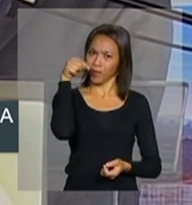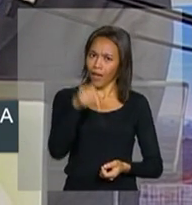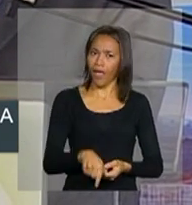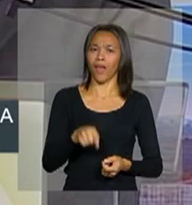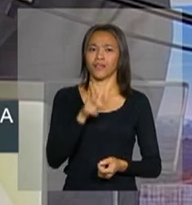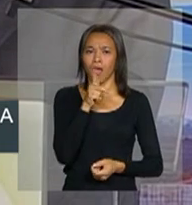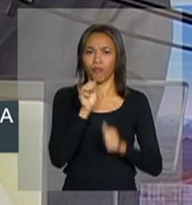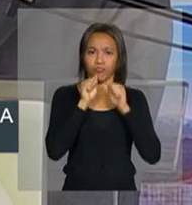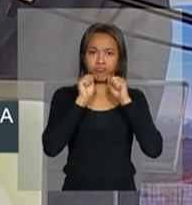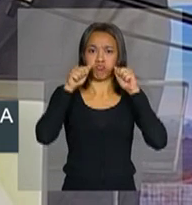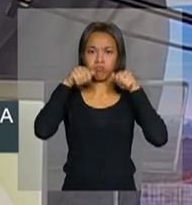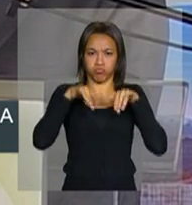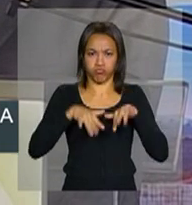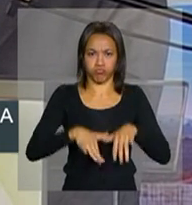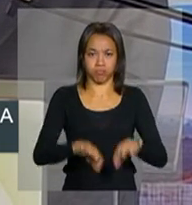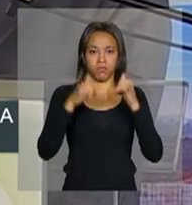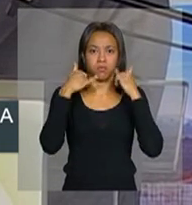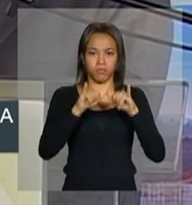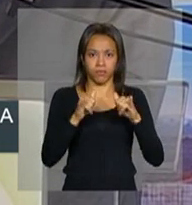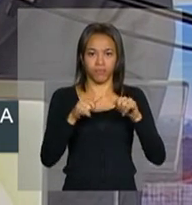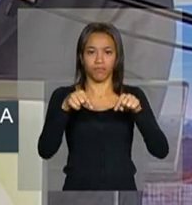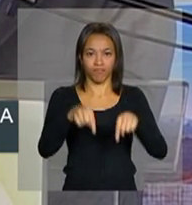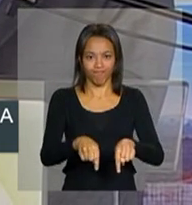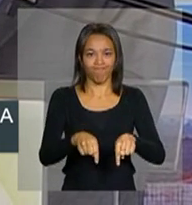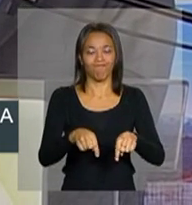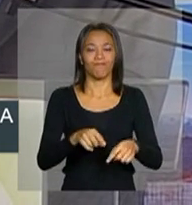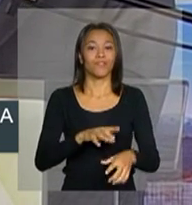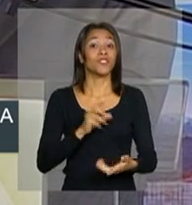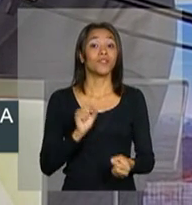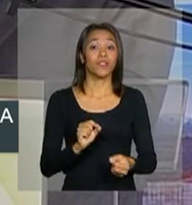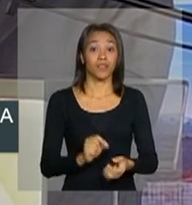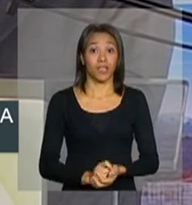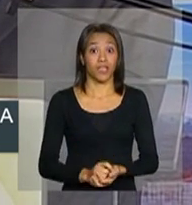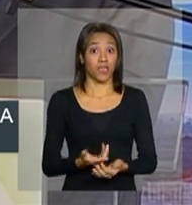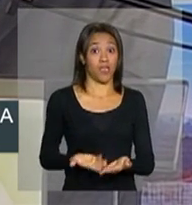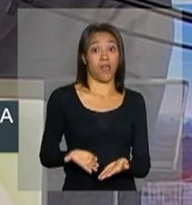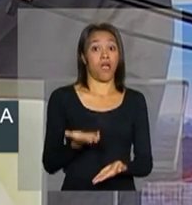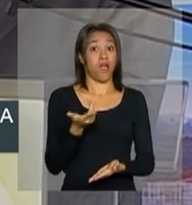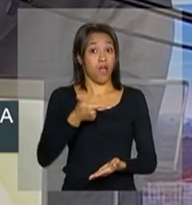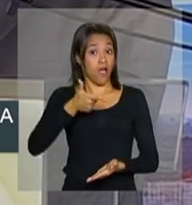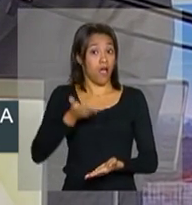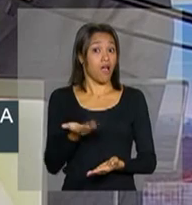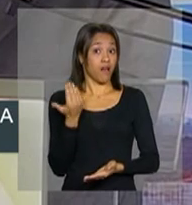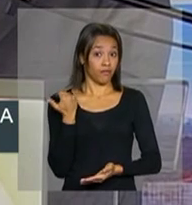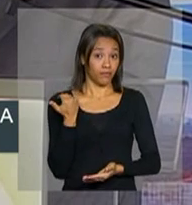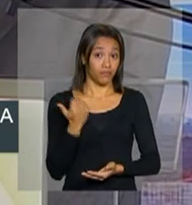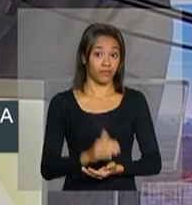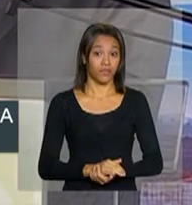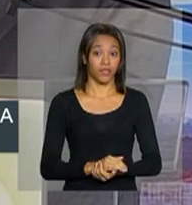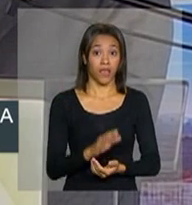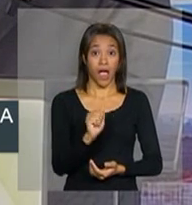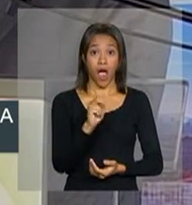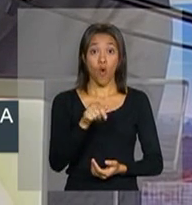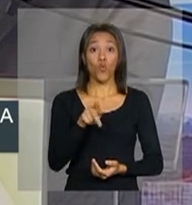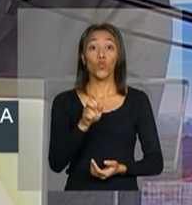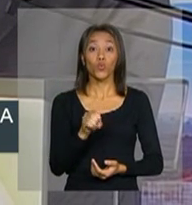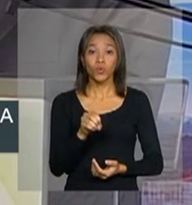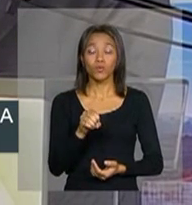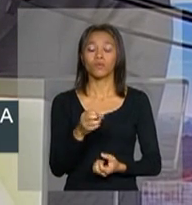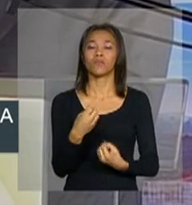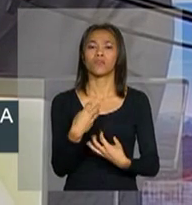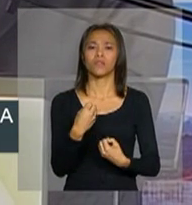é a transformação senhora presidente daquilo que Augusto dos Anjos nos ensinou.